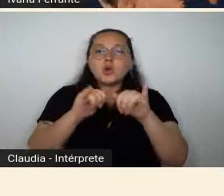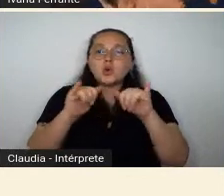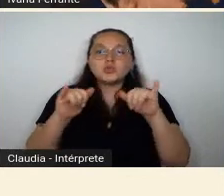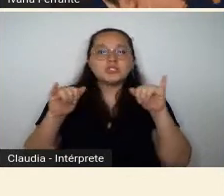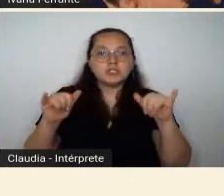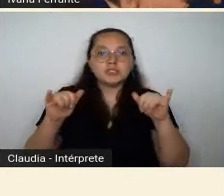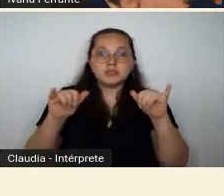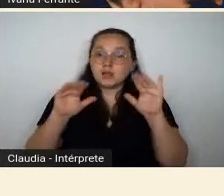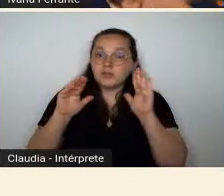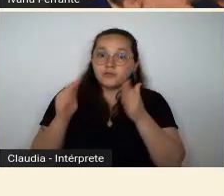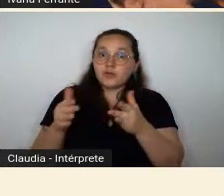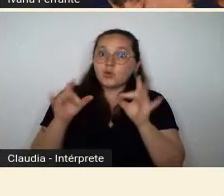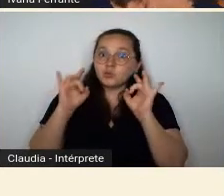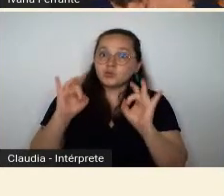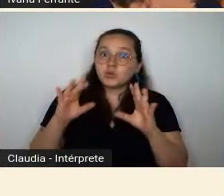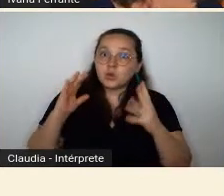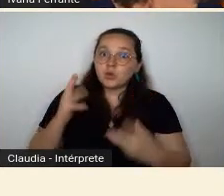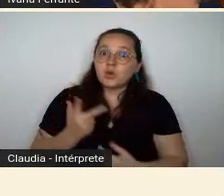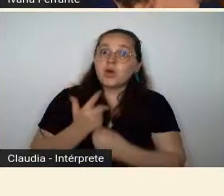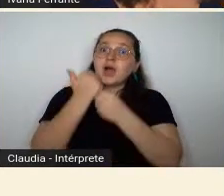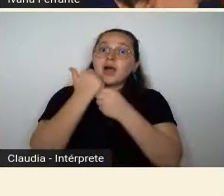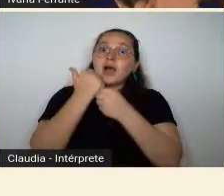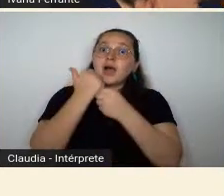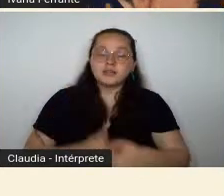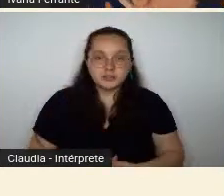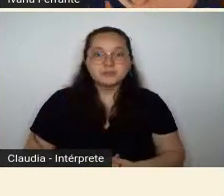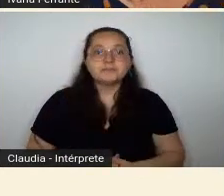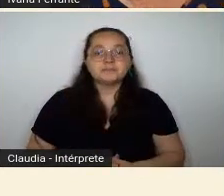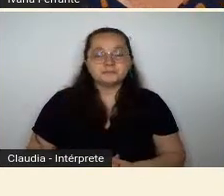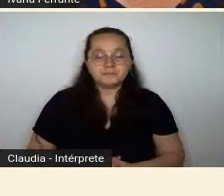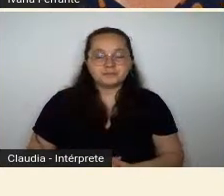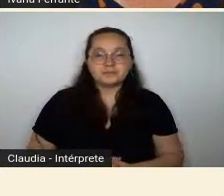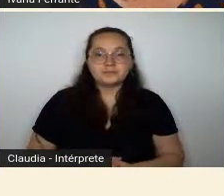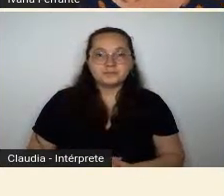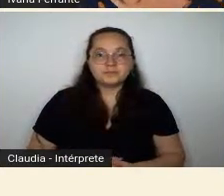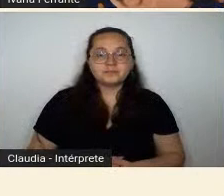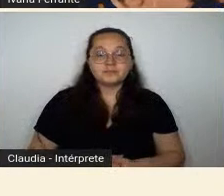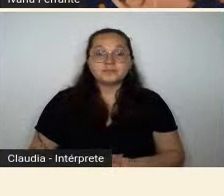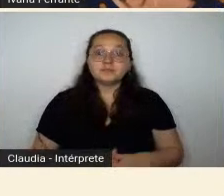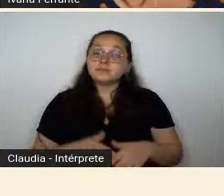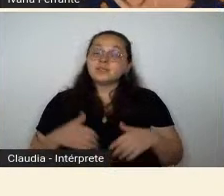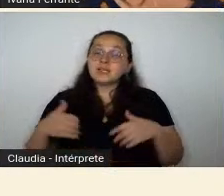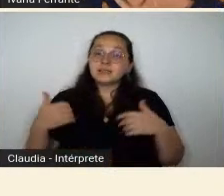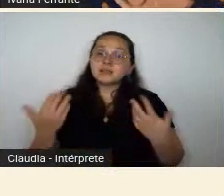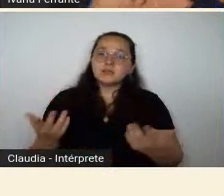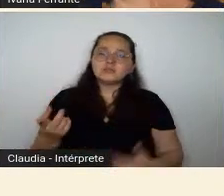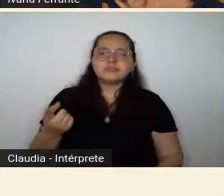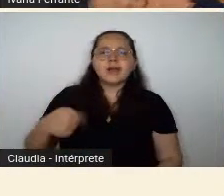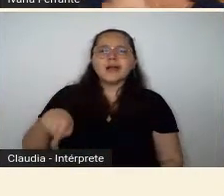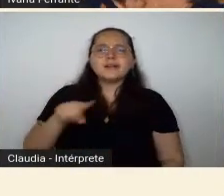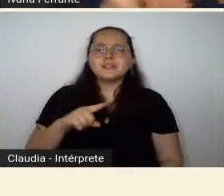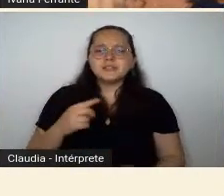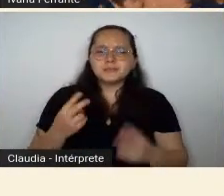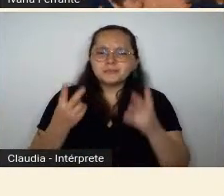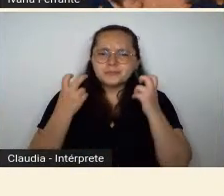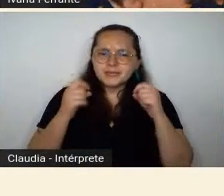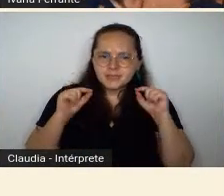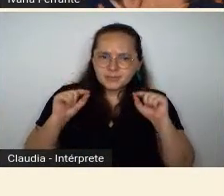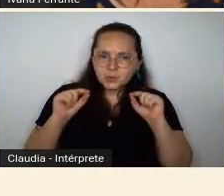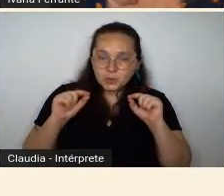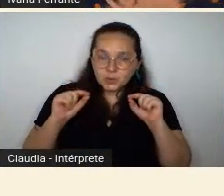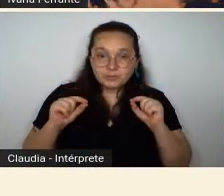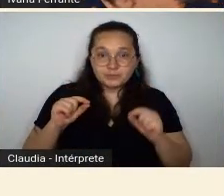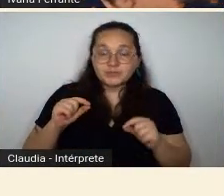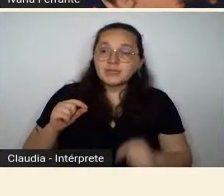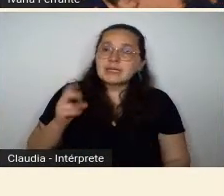artístico e intelectual da São Paulo naquela época. Então, o que a gente pode perceber é que, olhando assim, diariamente mesmo